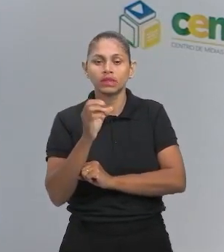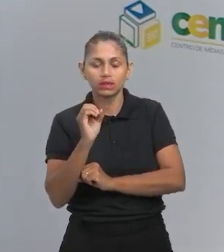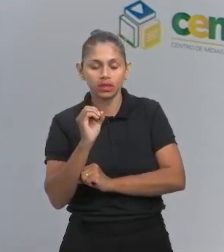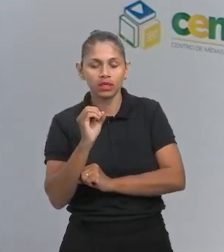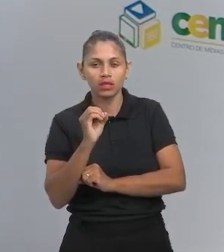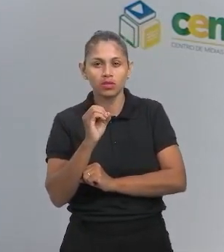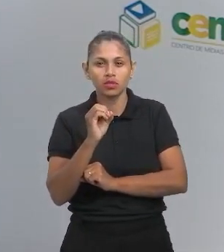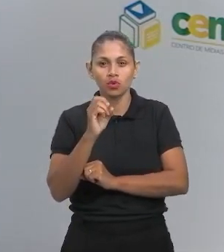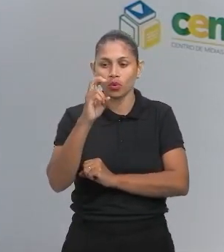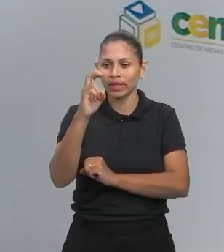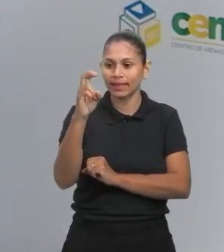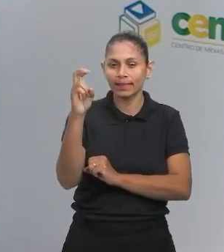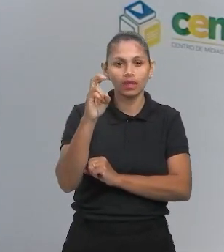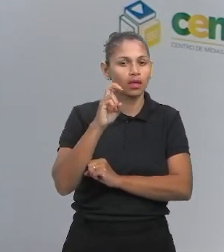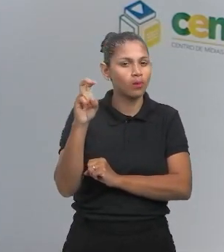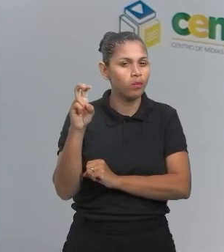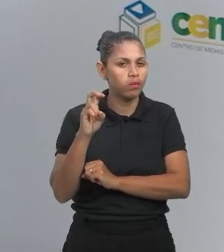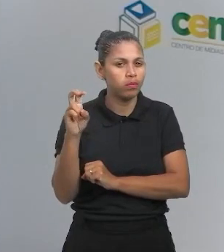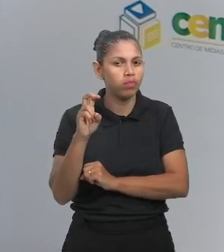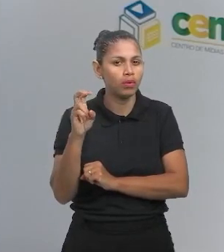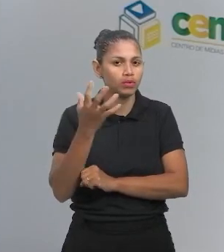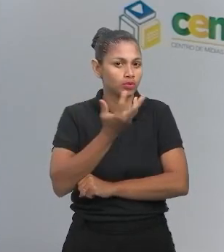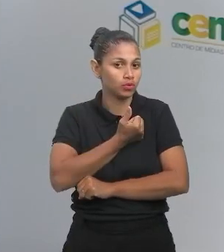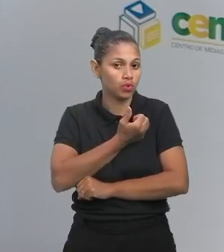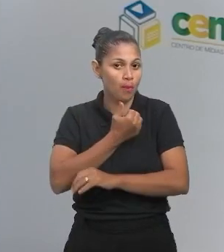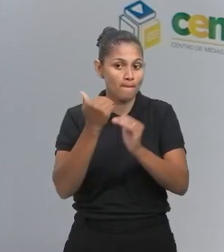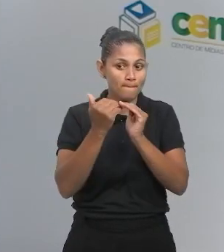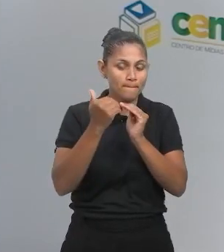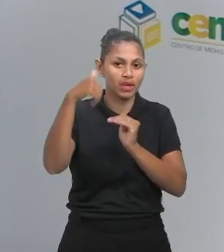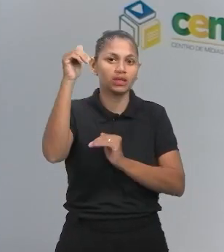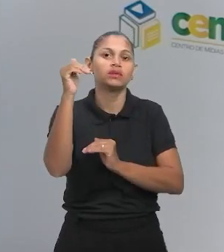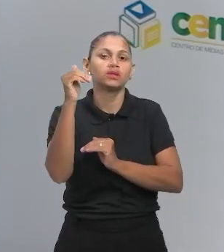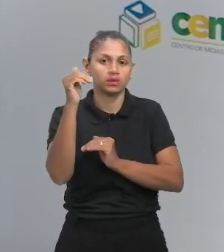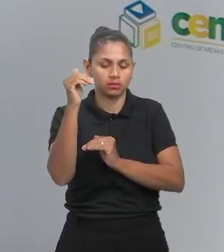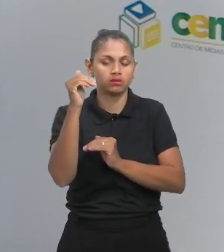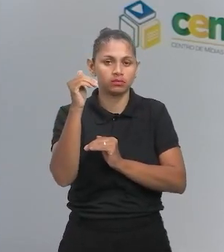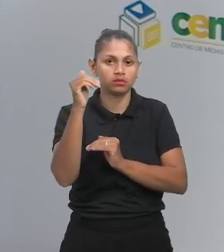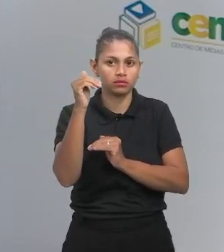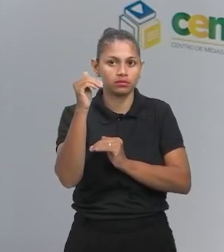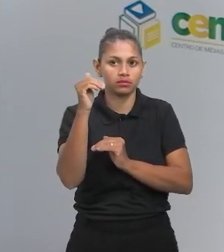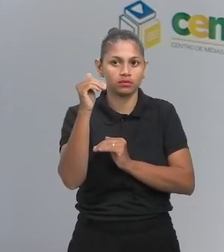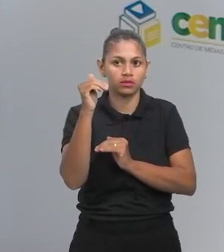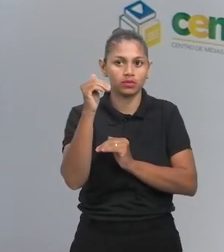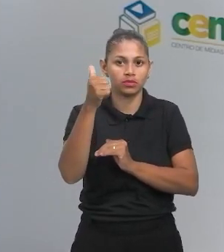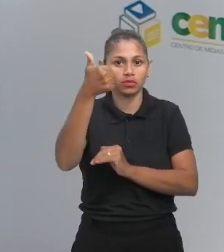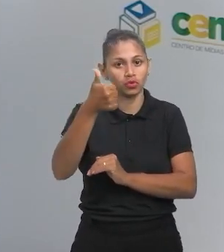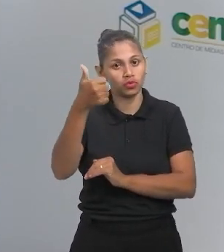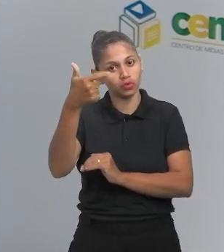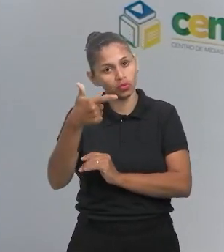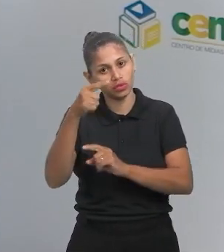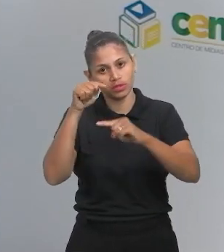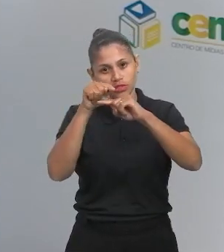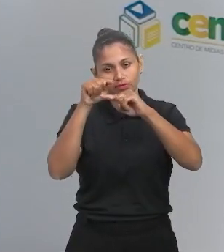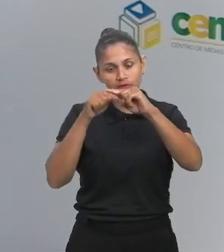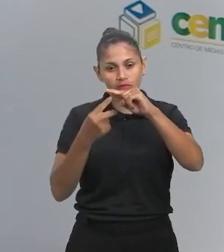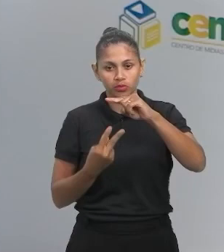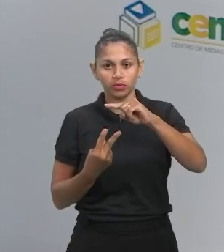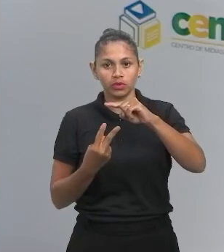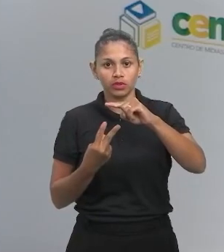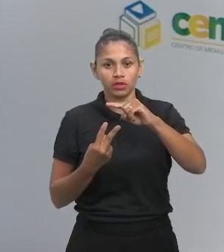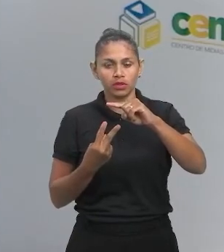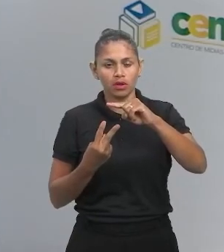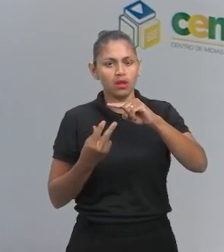é a sua mediana. Só que aqui é par. Eu tenho quantos números? Eu tenho 12. Então, já pega esse 12. 12 divide por dois dá quanto?